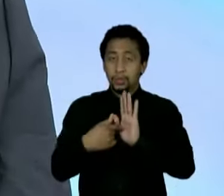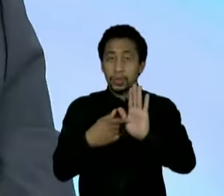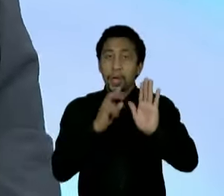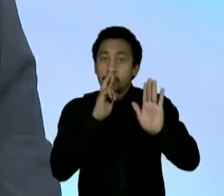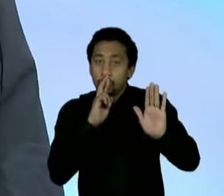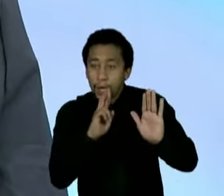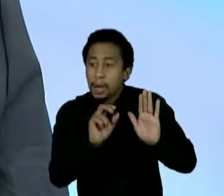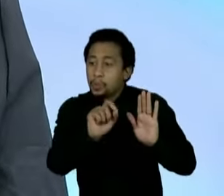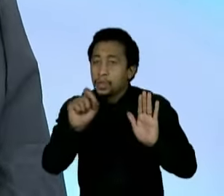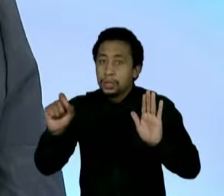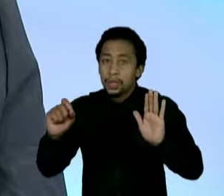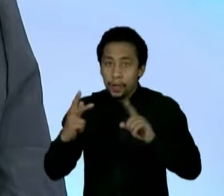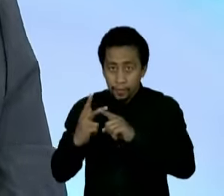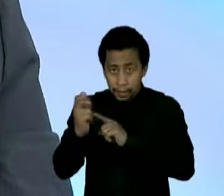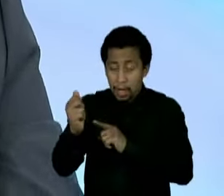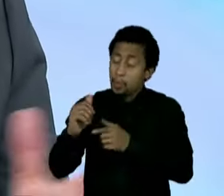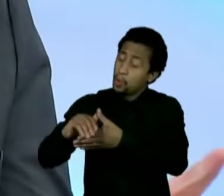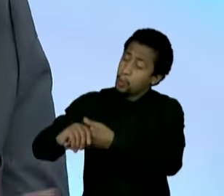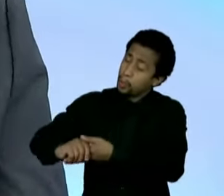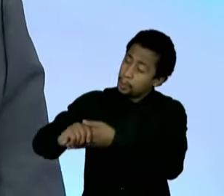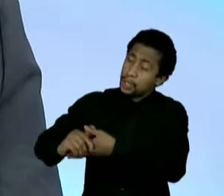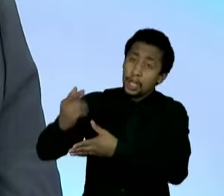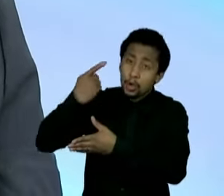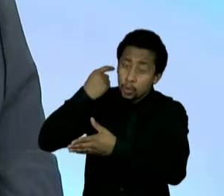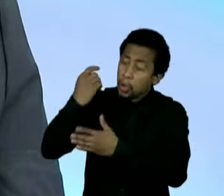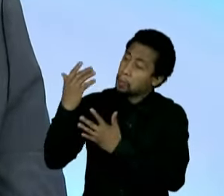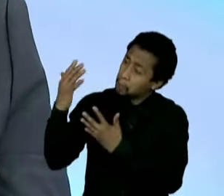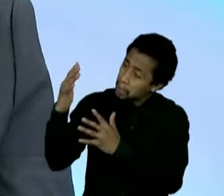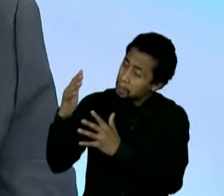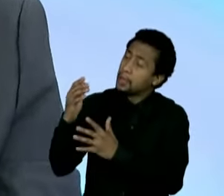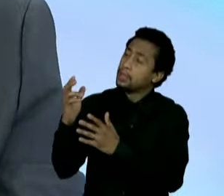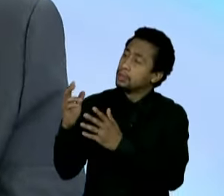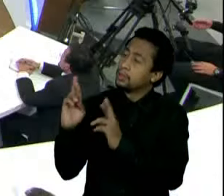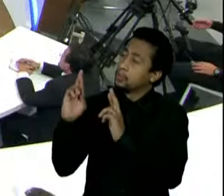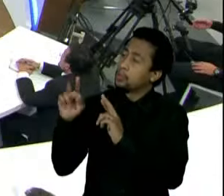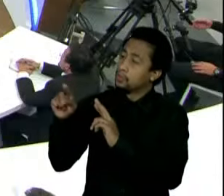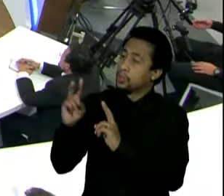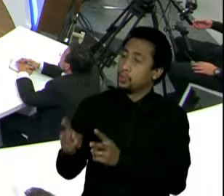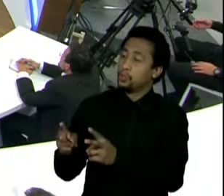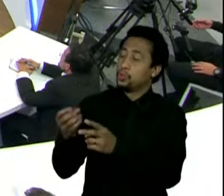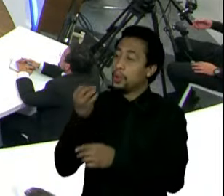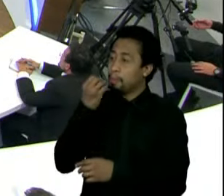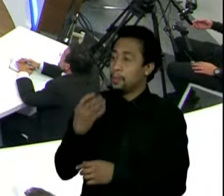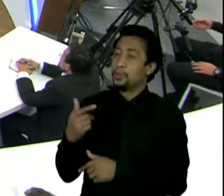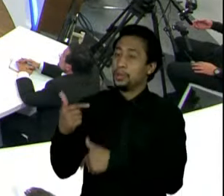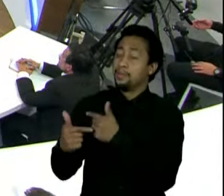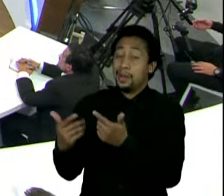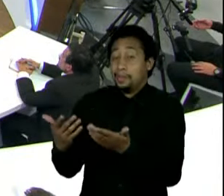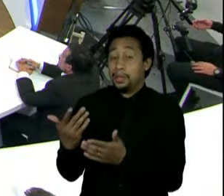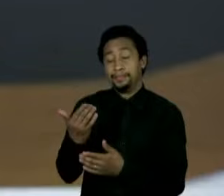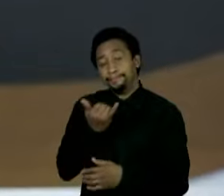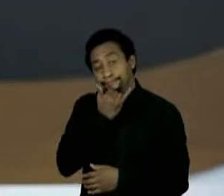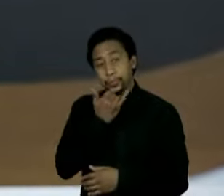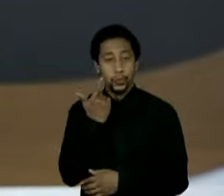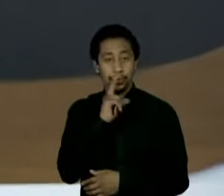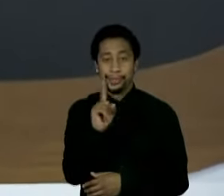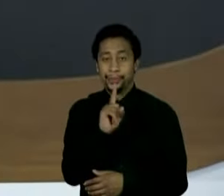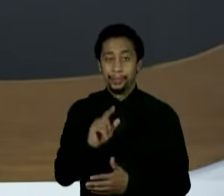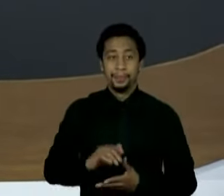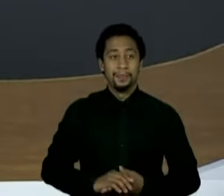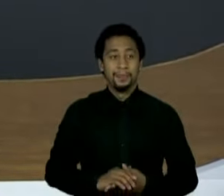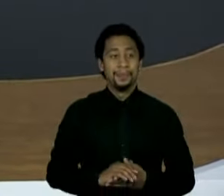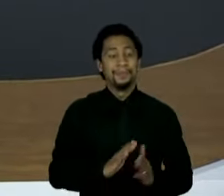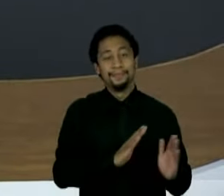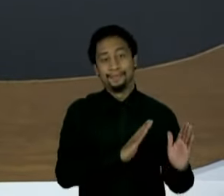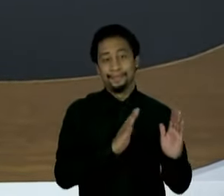esperava que ele tivesse feito um bom governo, que infelizmente acabou não acontecendo. Certo. Com isso, então, a gente fecha o primeiro bloco da nossa entrevista